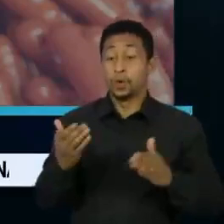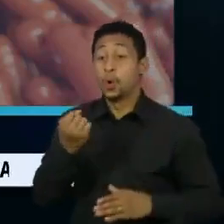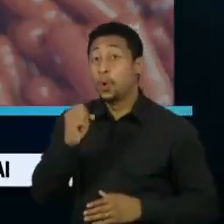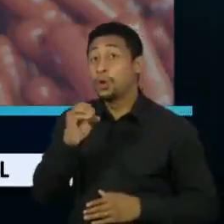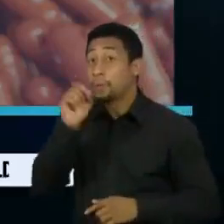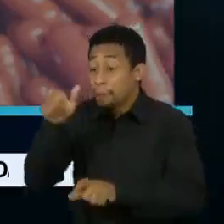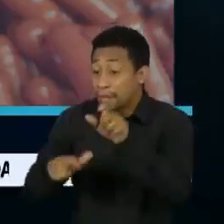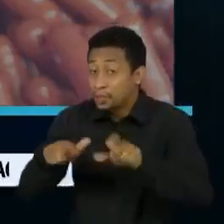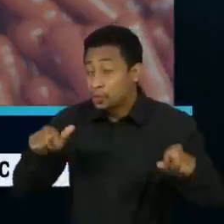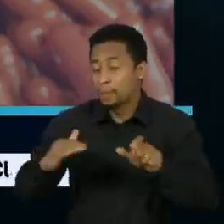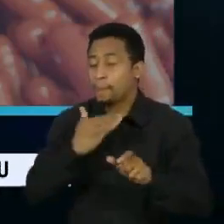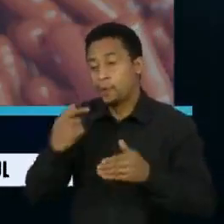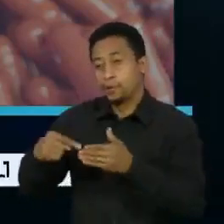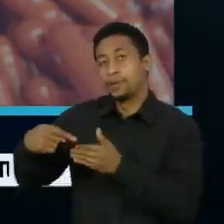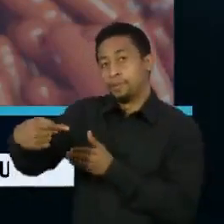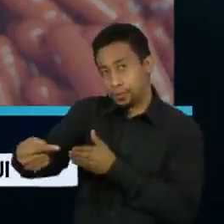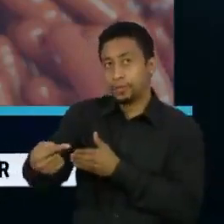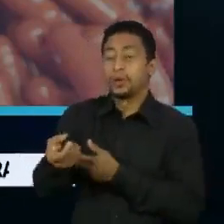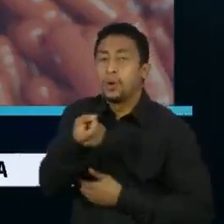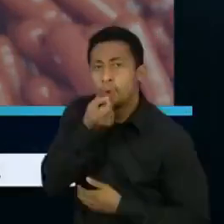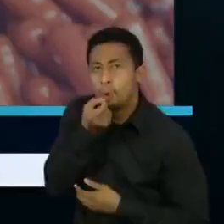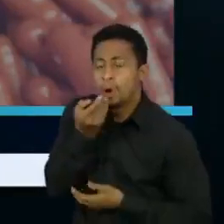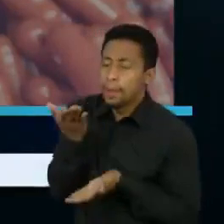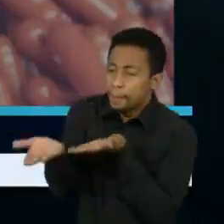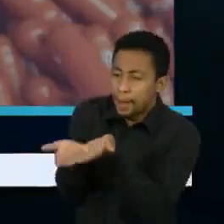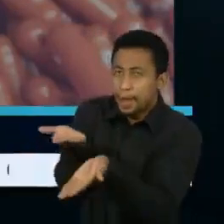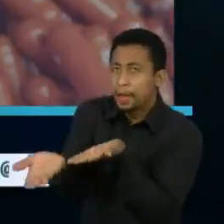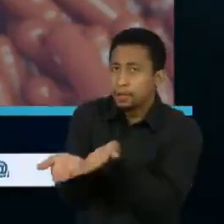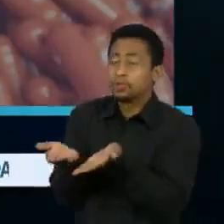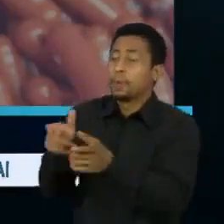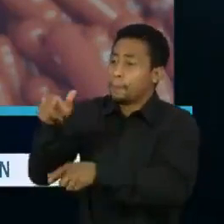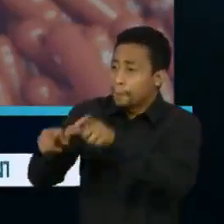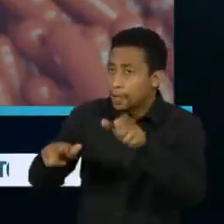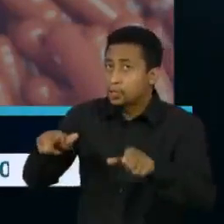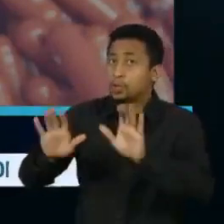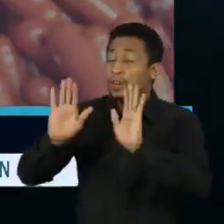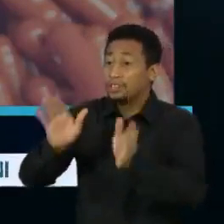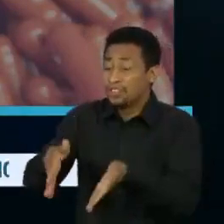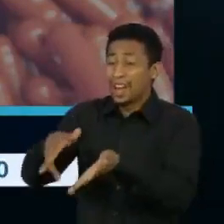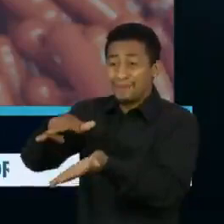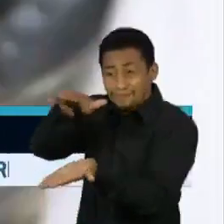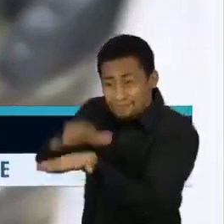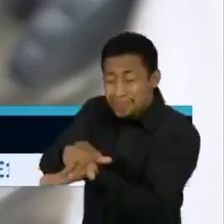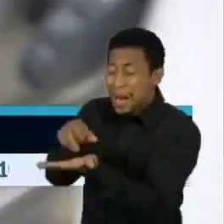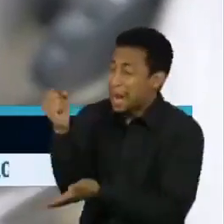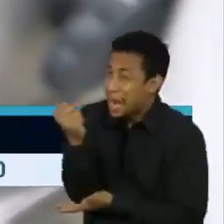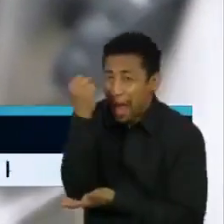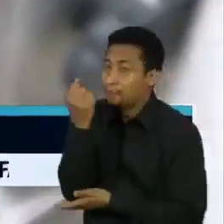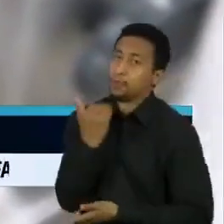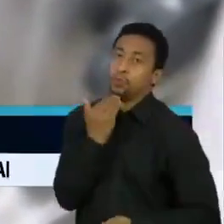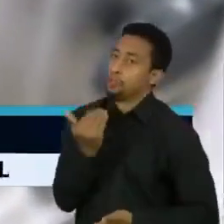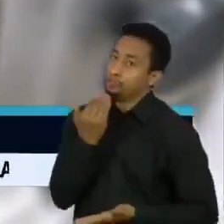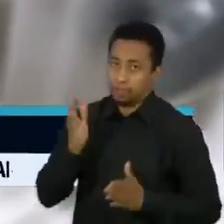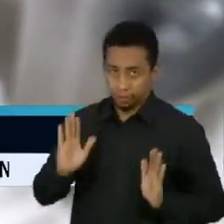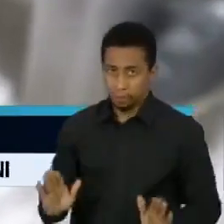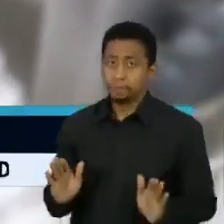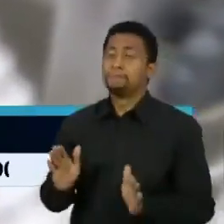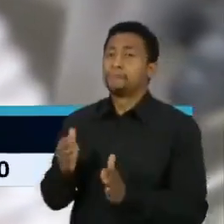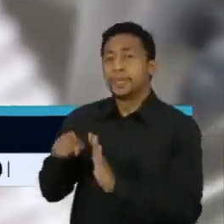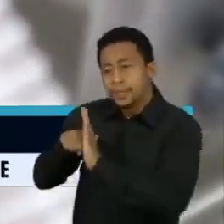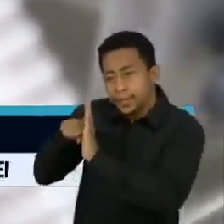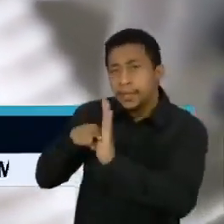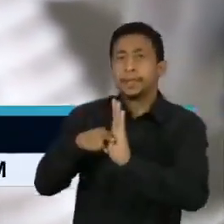pessoas foram a óbito. O medicamento não beneficia pacientes hospitalizados com quadro grave. Os testes foram realizados em